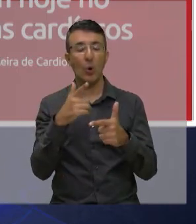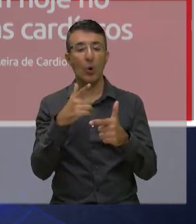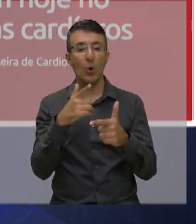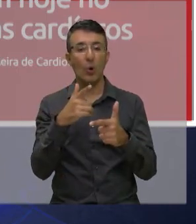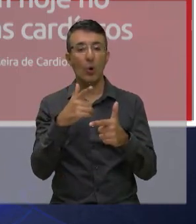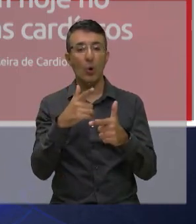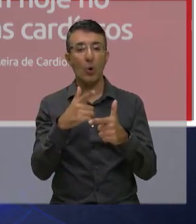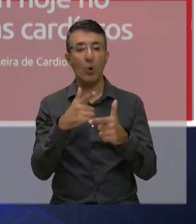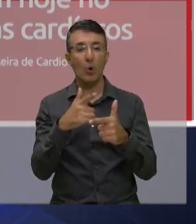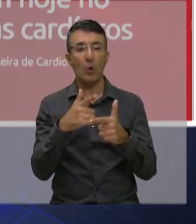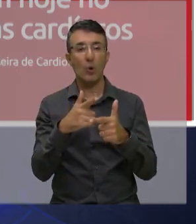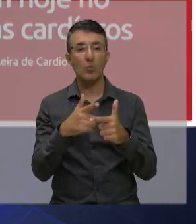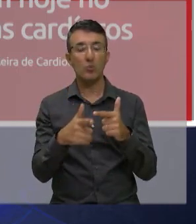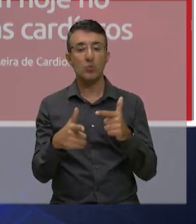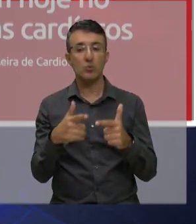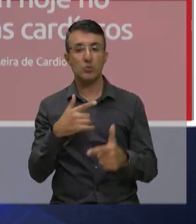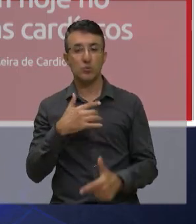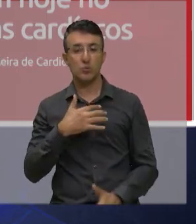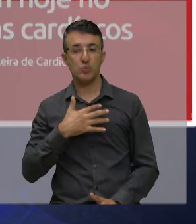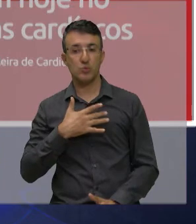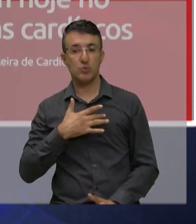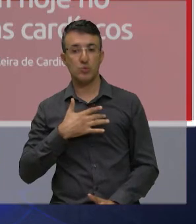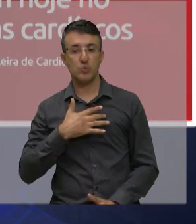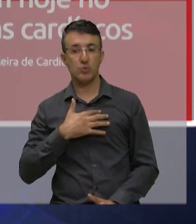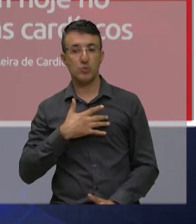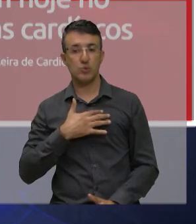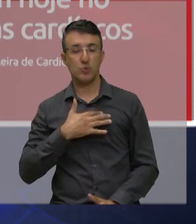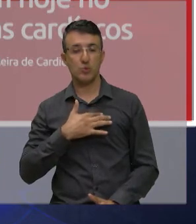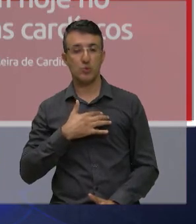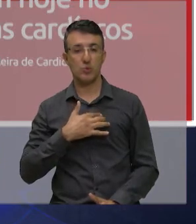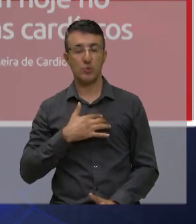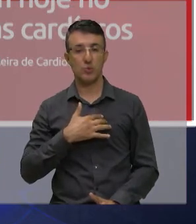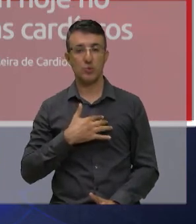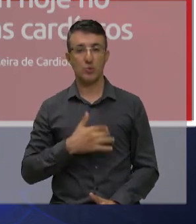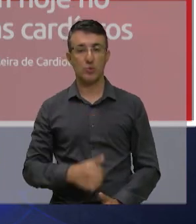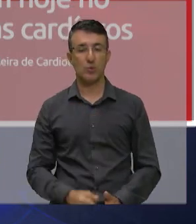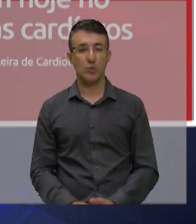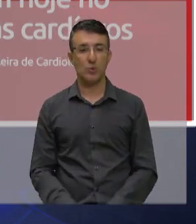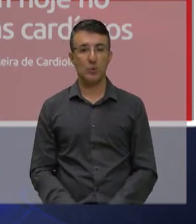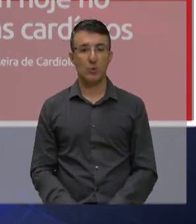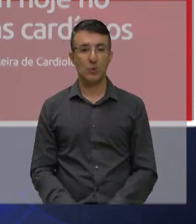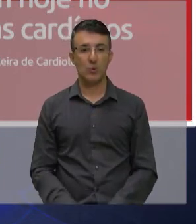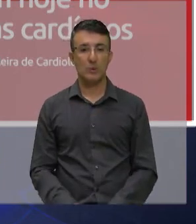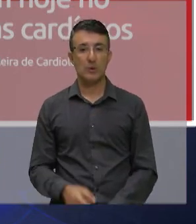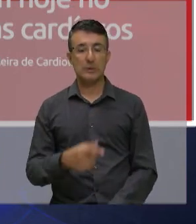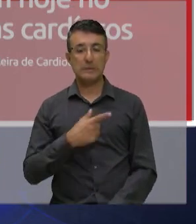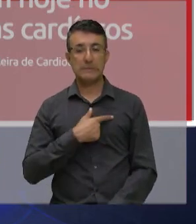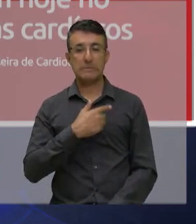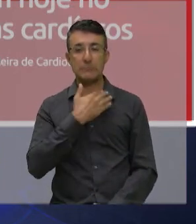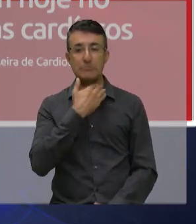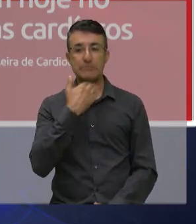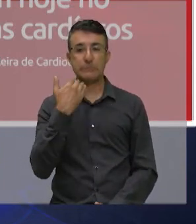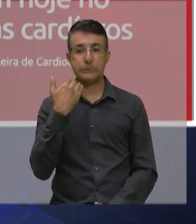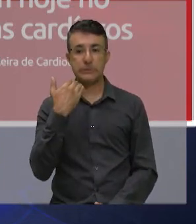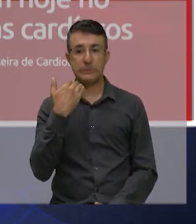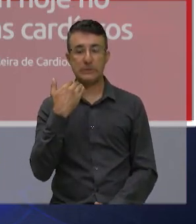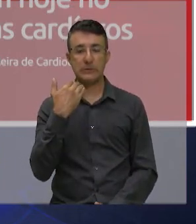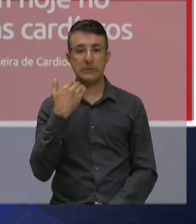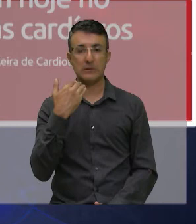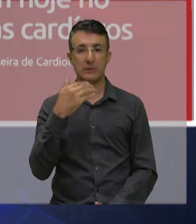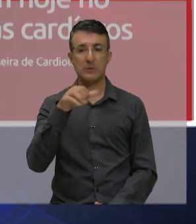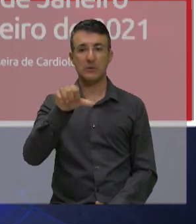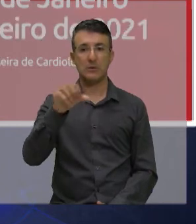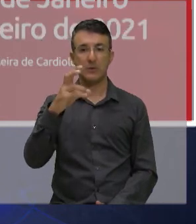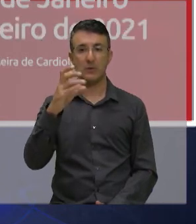covid você sabe fica em torno de mil mil e cem então o coração mata cerca de 950 pessoas por dia próximo